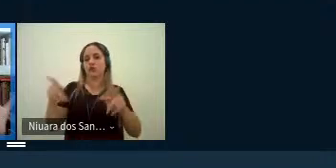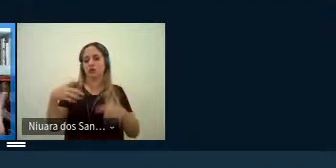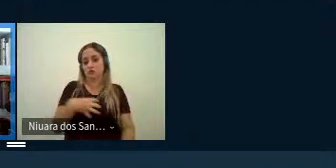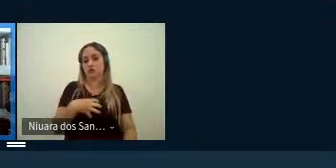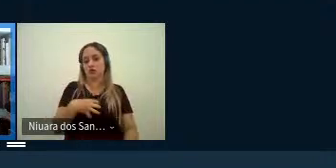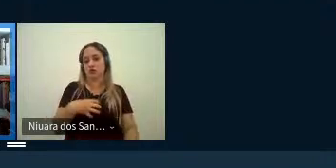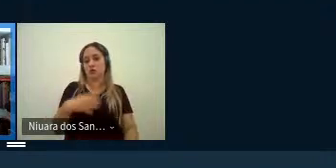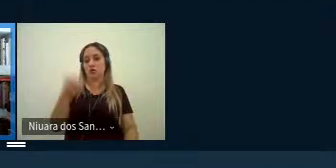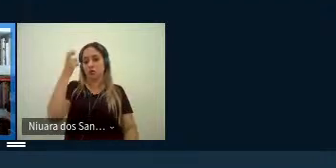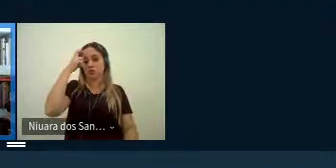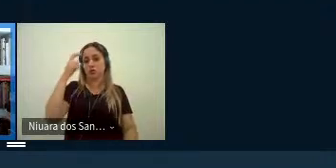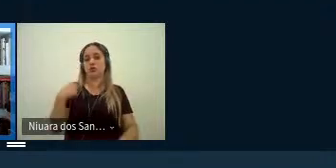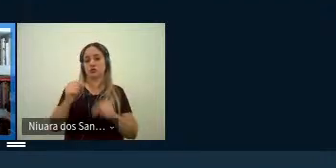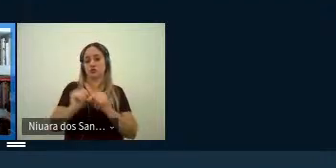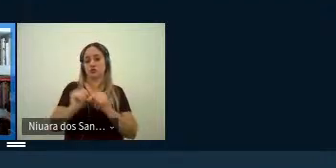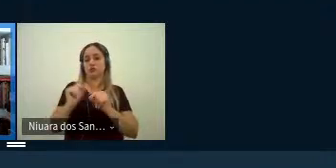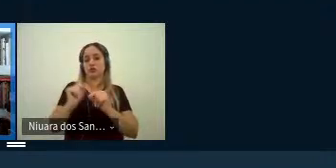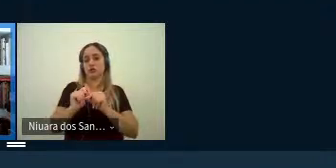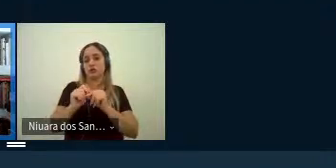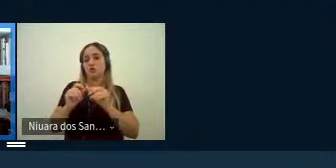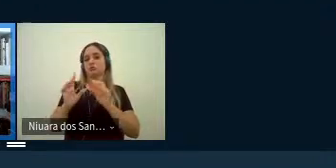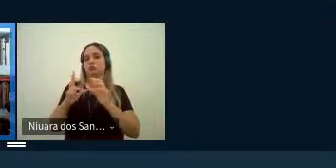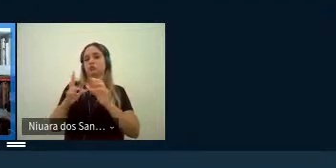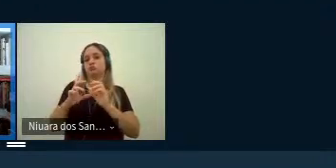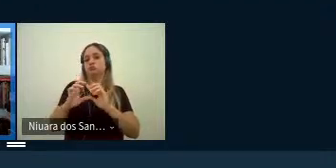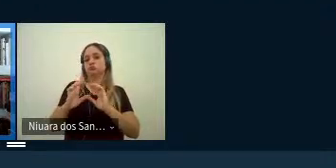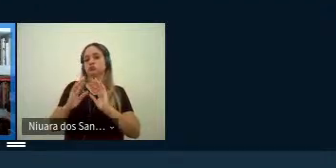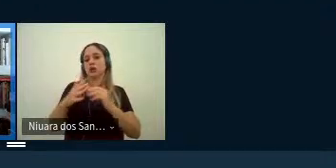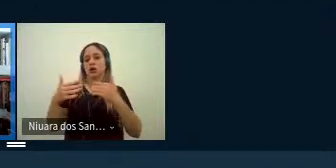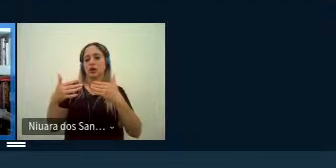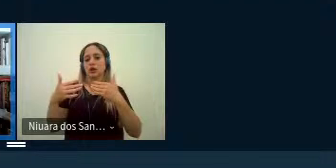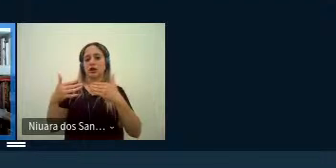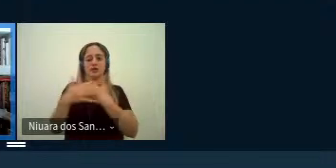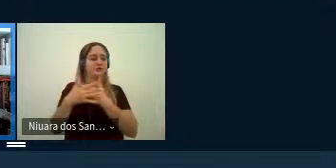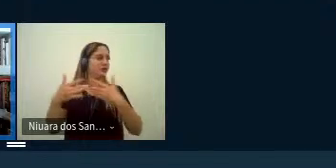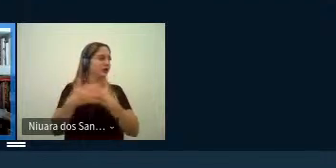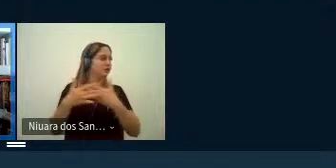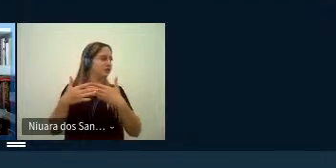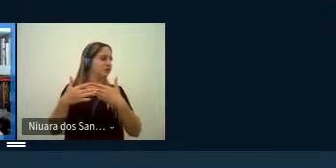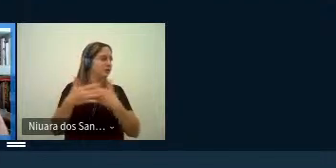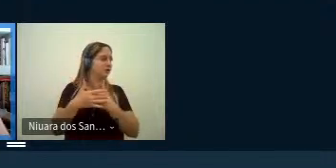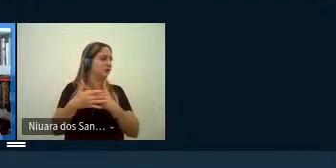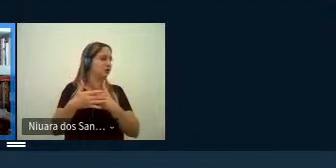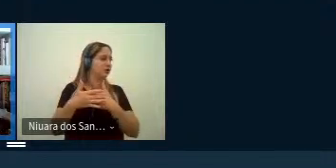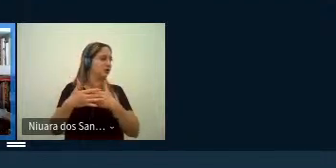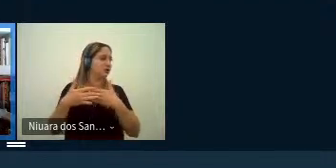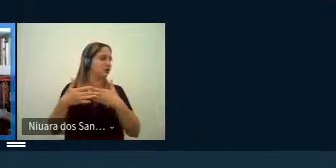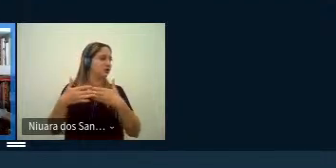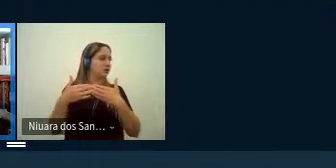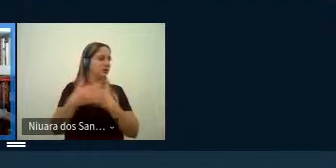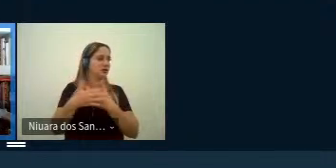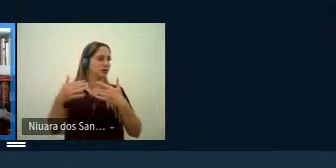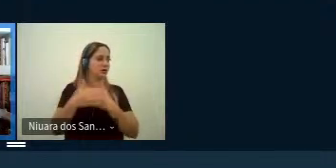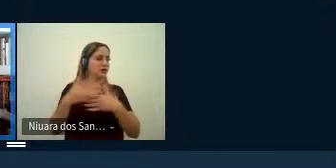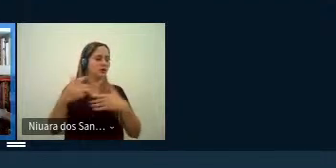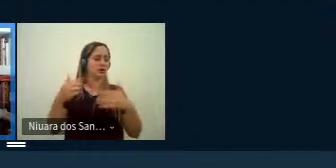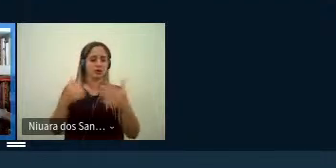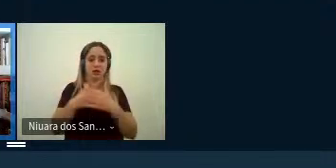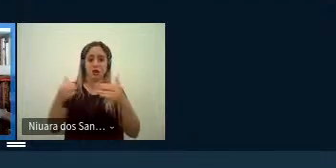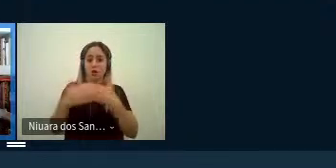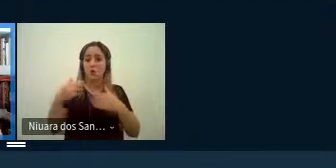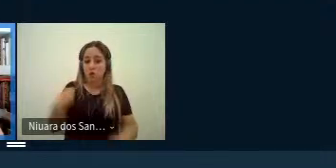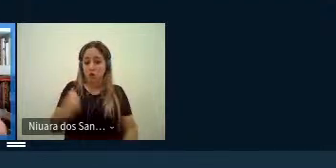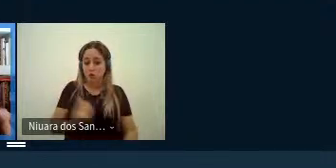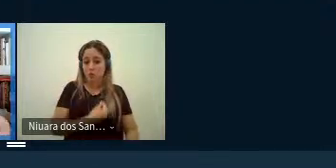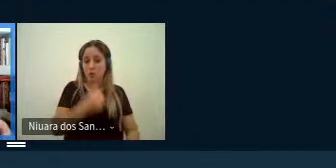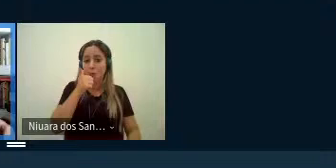como culturalmente se constroem os sexos né dependendo da época do lugar e do grupo mesmo em que vivem as mulheres e os